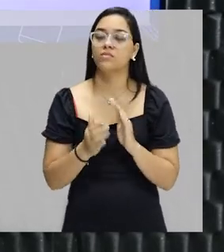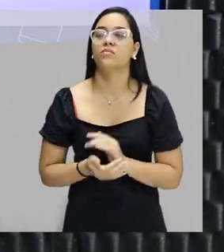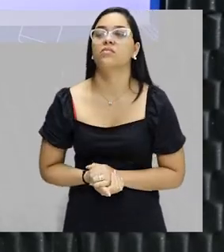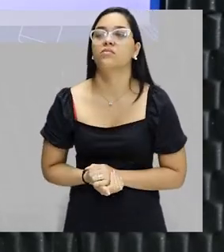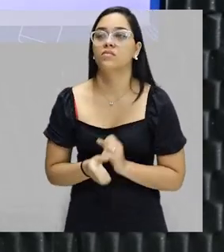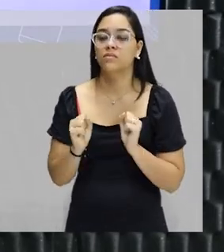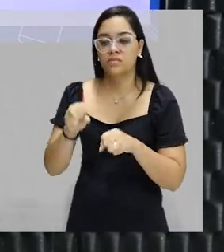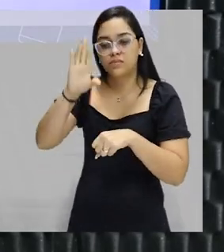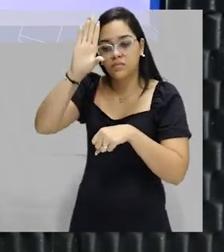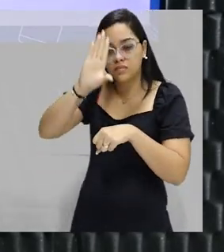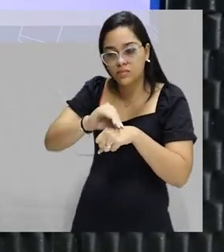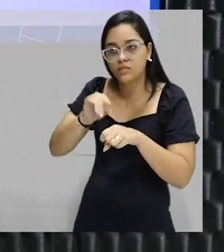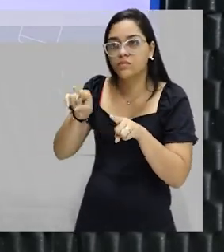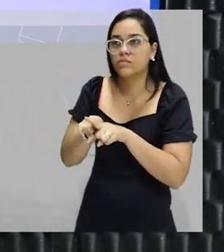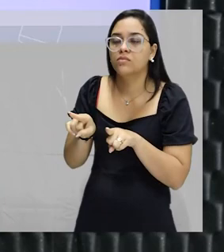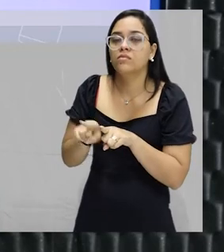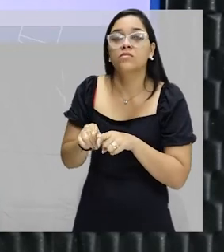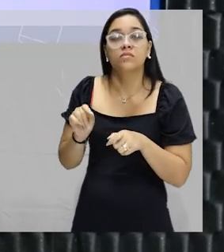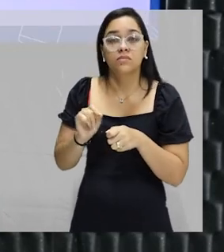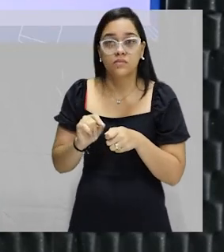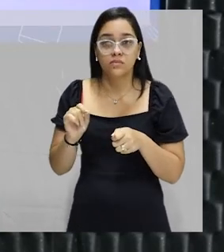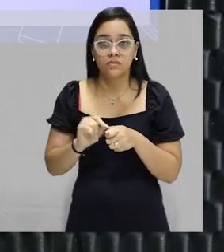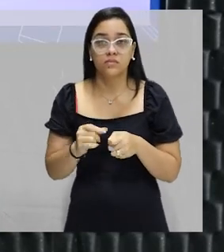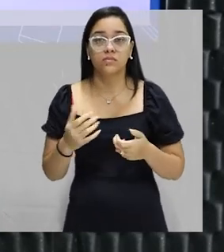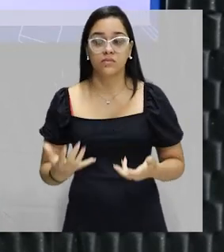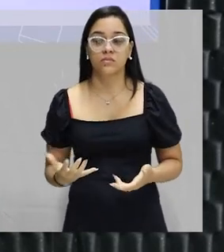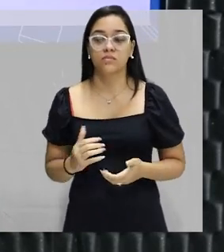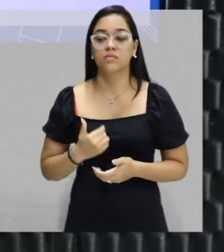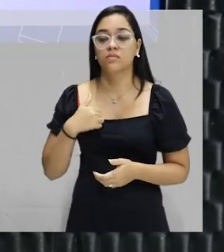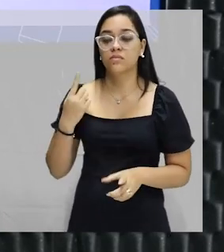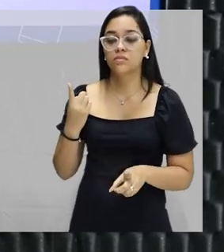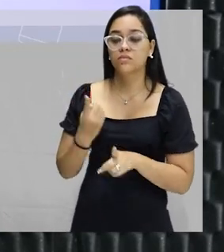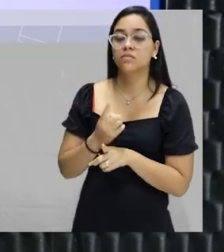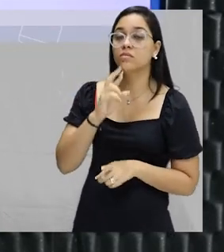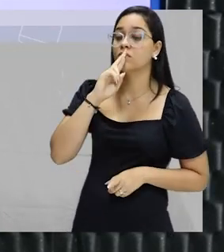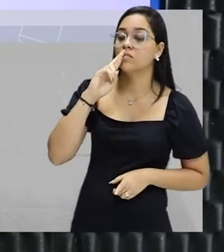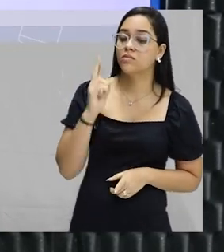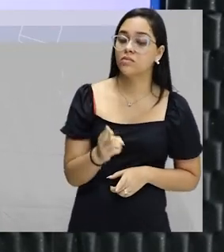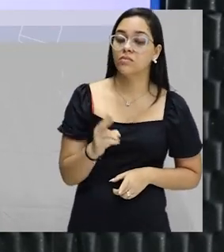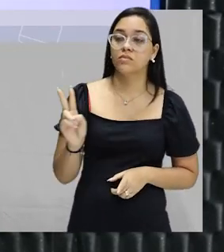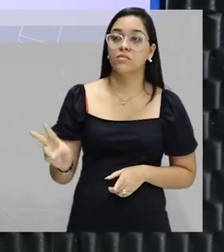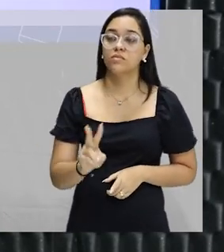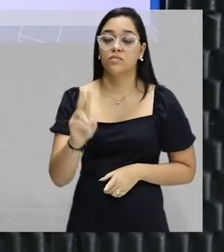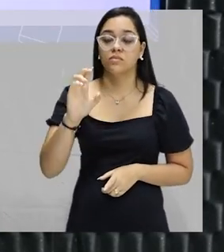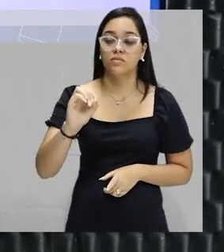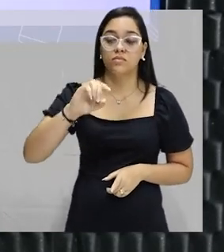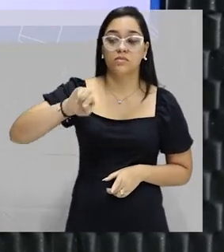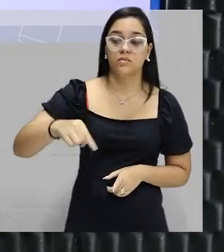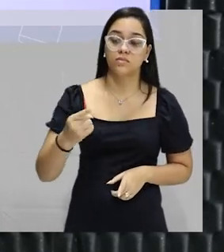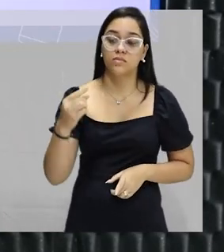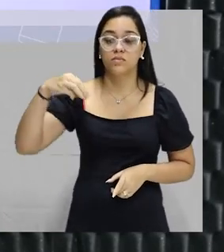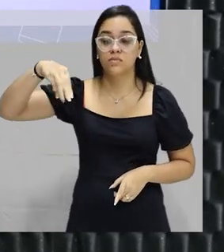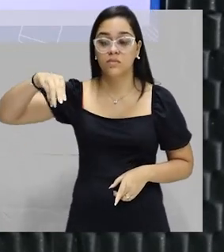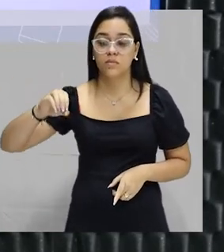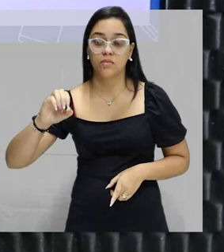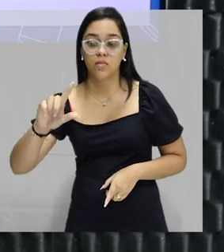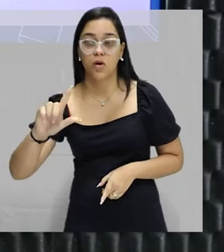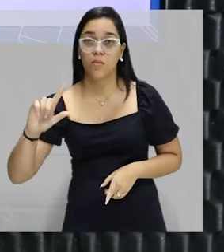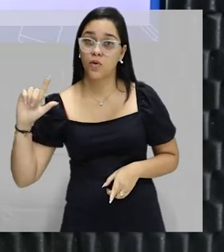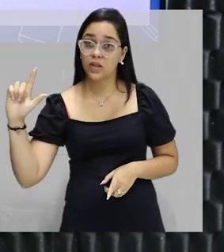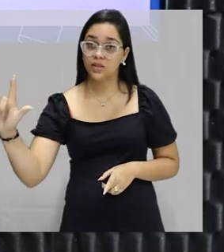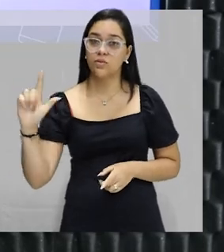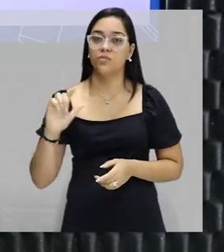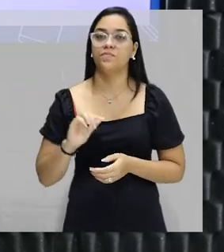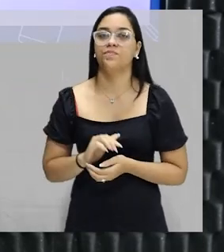Você pode printar aqui a tela e refazer esse cálculo. Eu encontro como resultado o valor de 0,1 mol